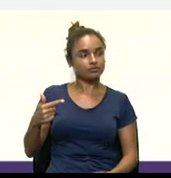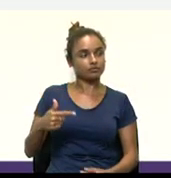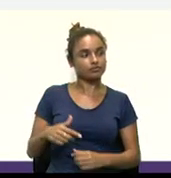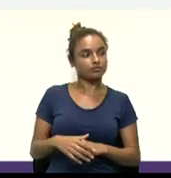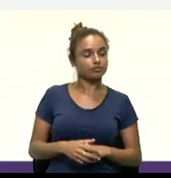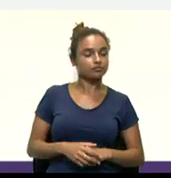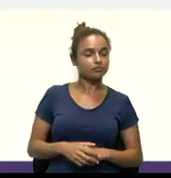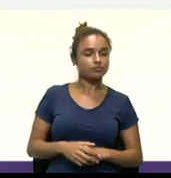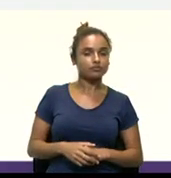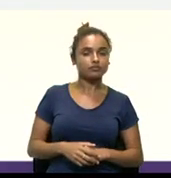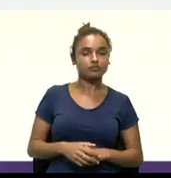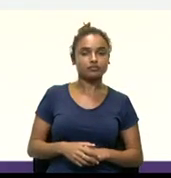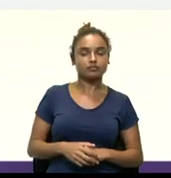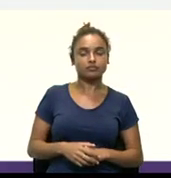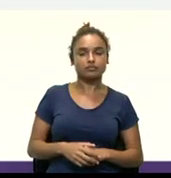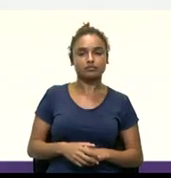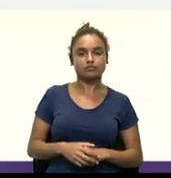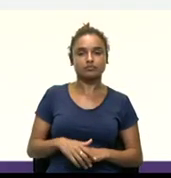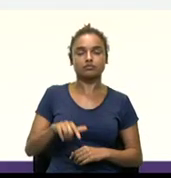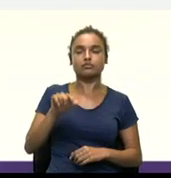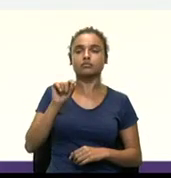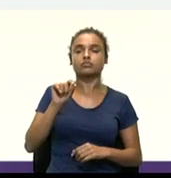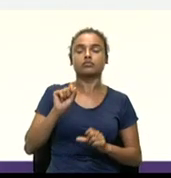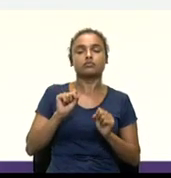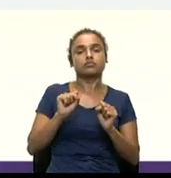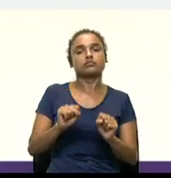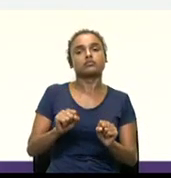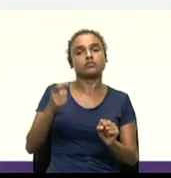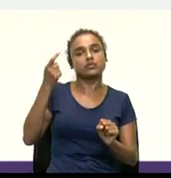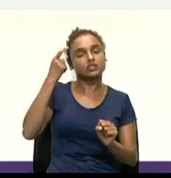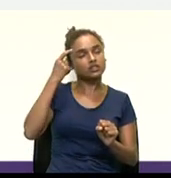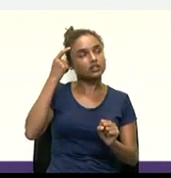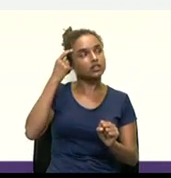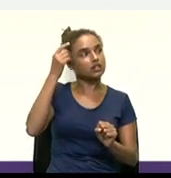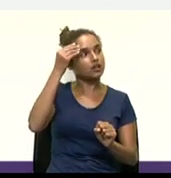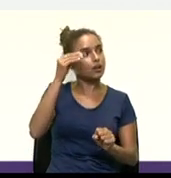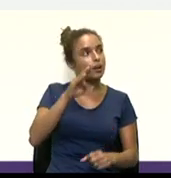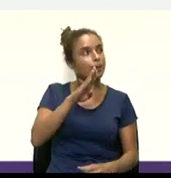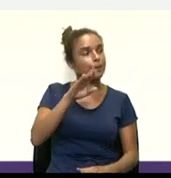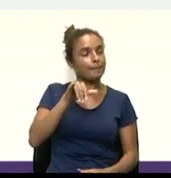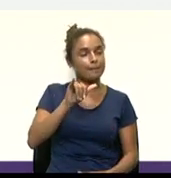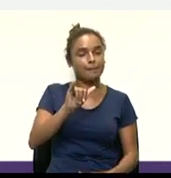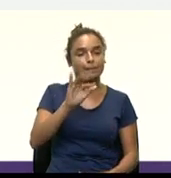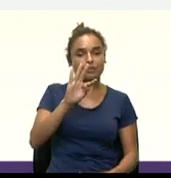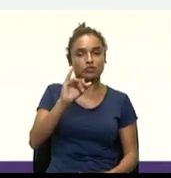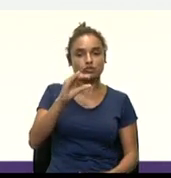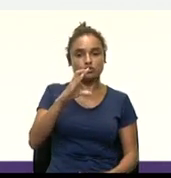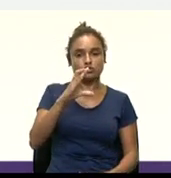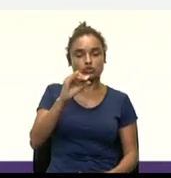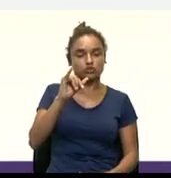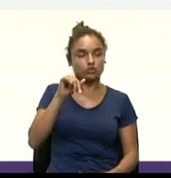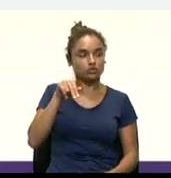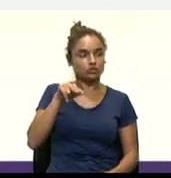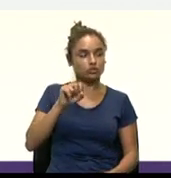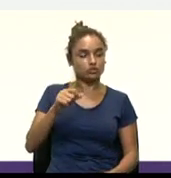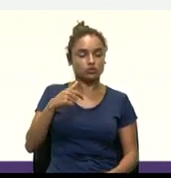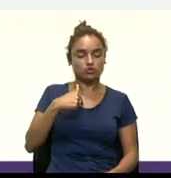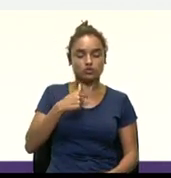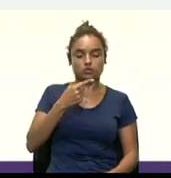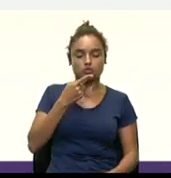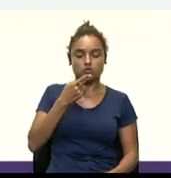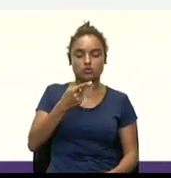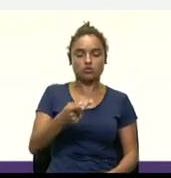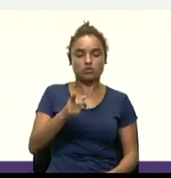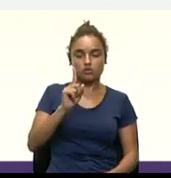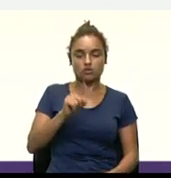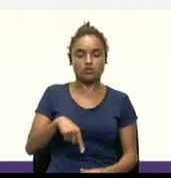né? Então, o que a gente pode falar das Bitcoins? Olha só. Então, eu falo ainda, uma